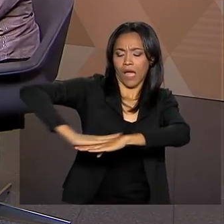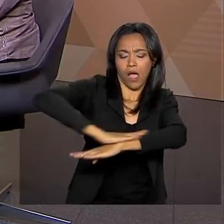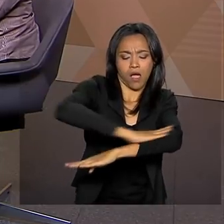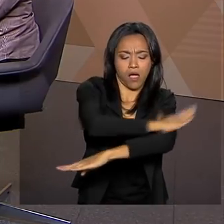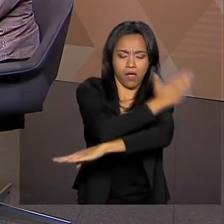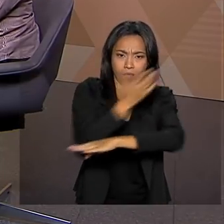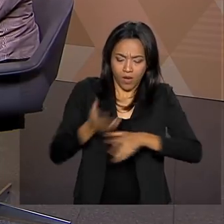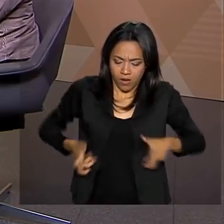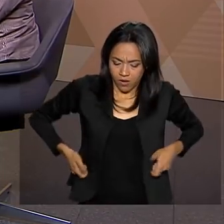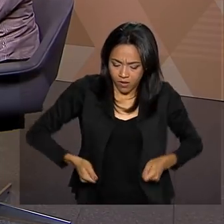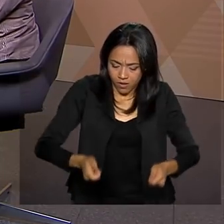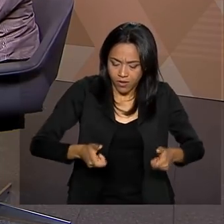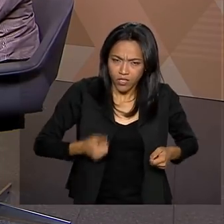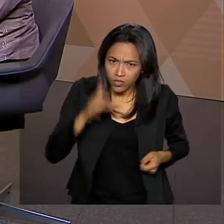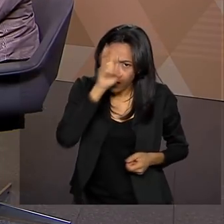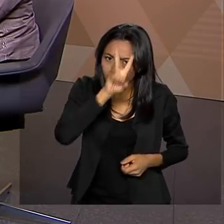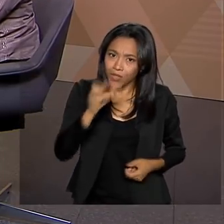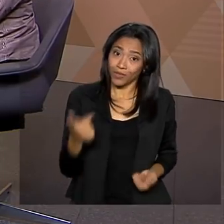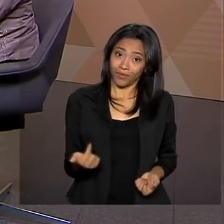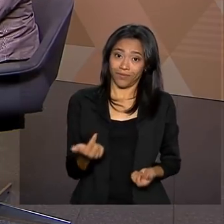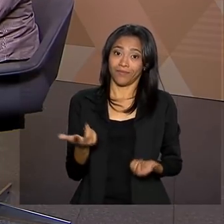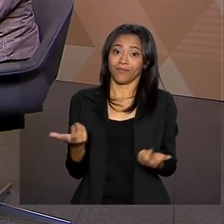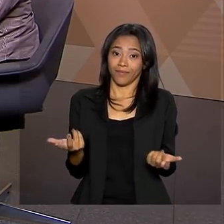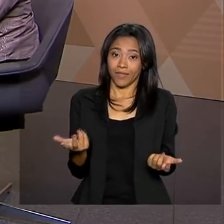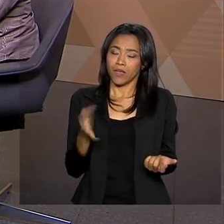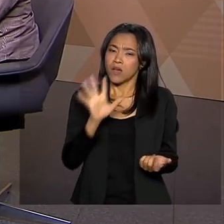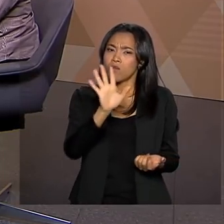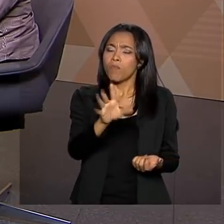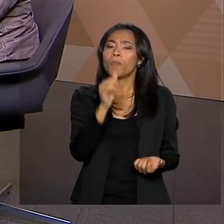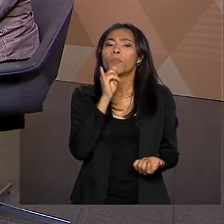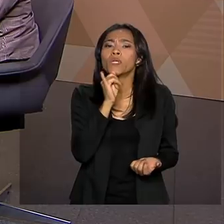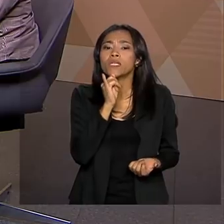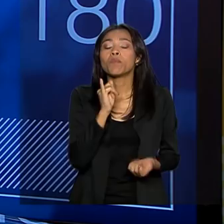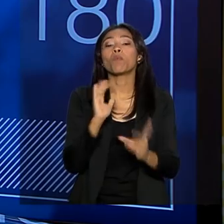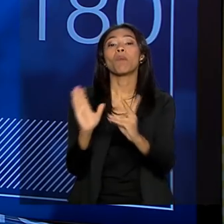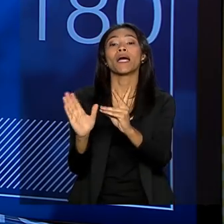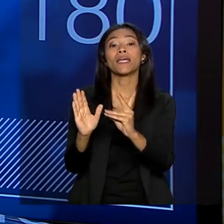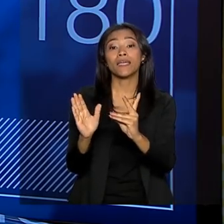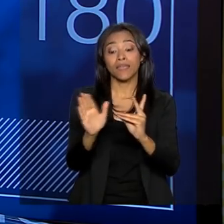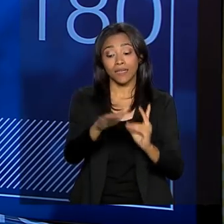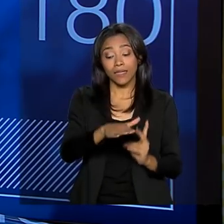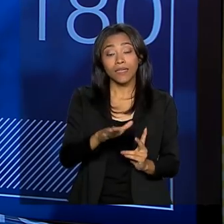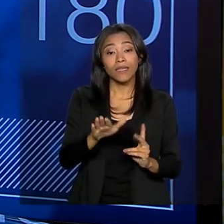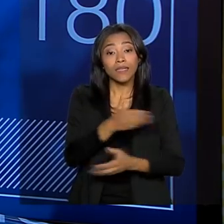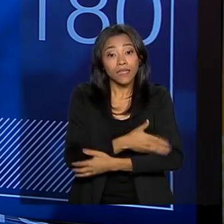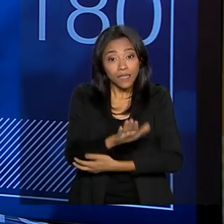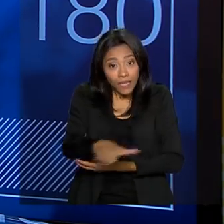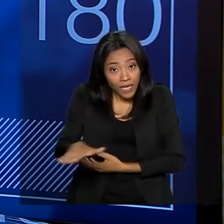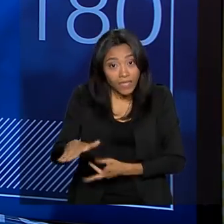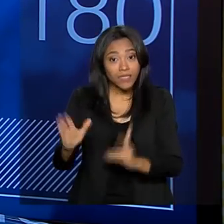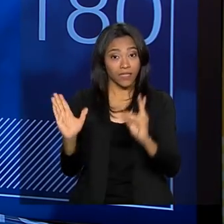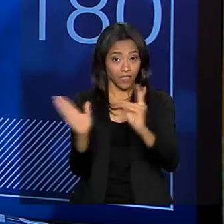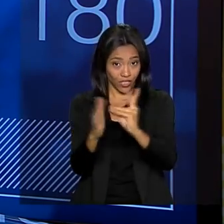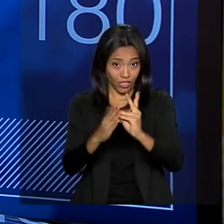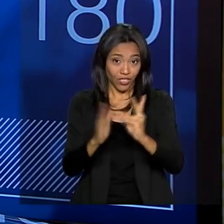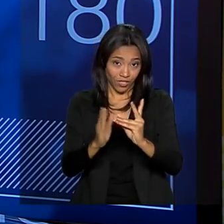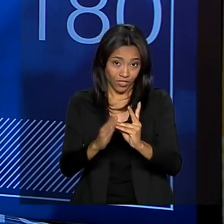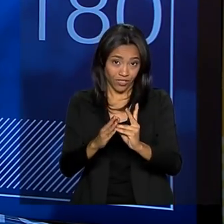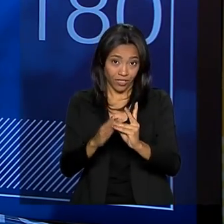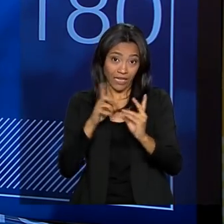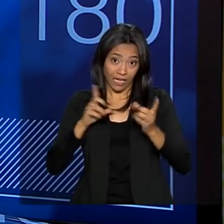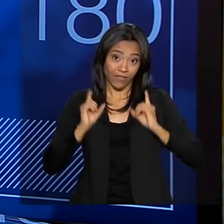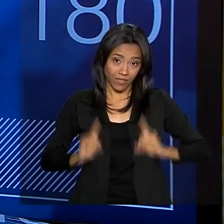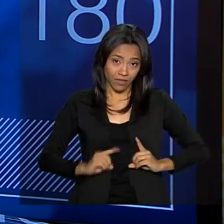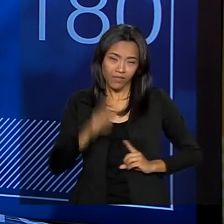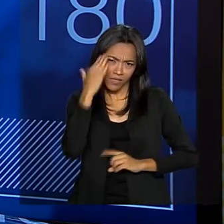calçada, a rampa. Mas deixa eu chamar a atenção de você para uma criança indígena com deficiência na aldeia. Tu consegue entender como é a vida dessa